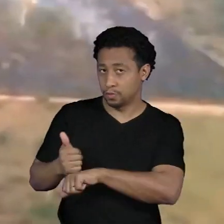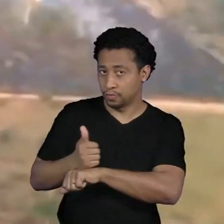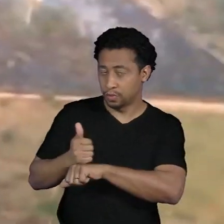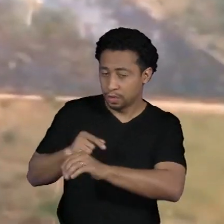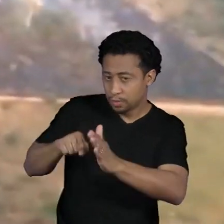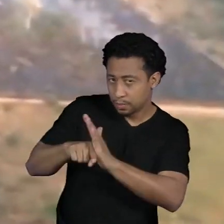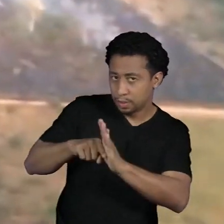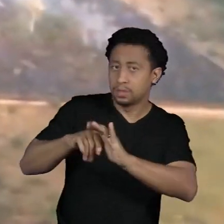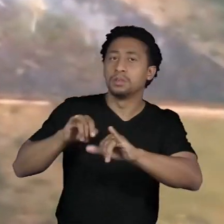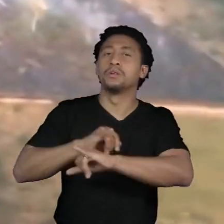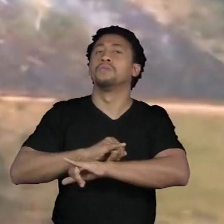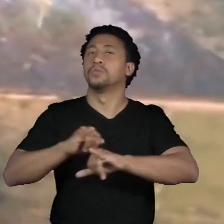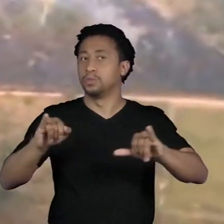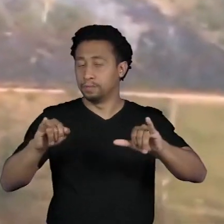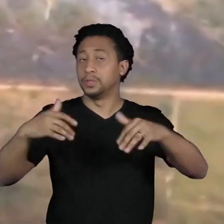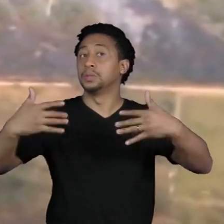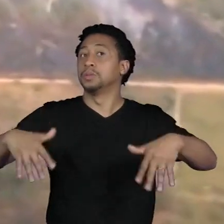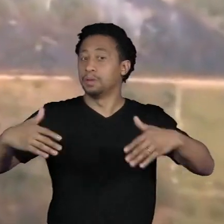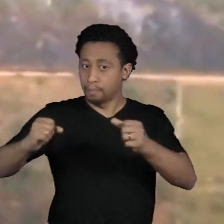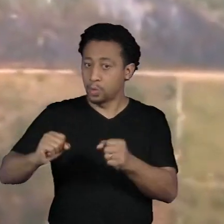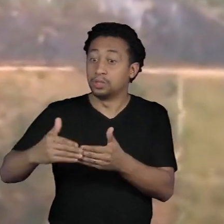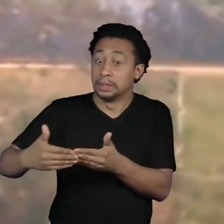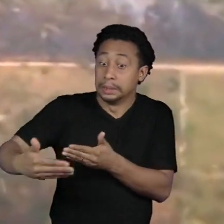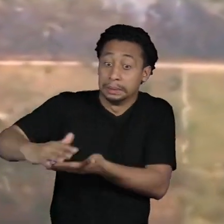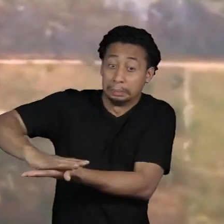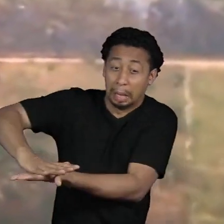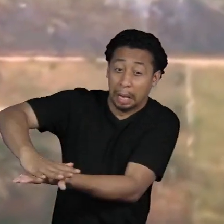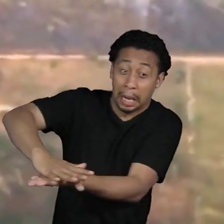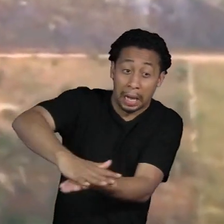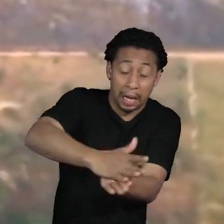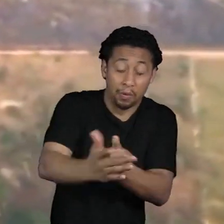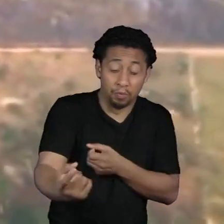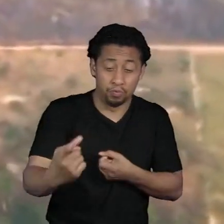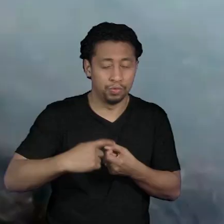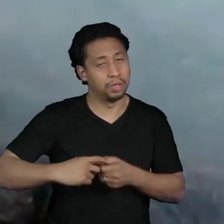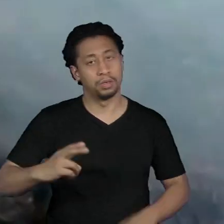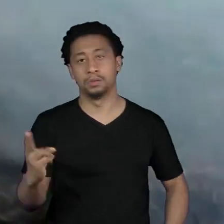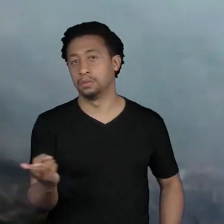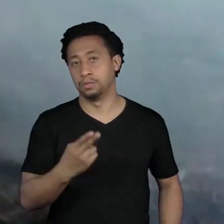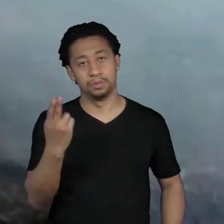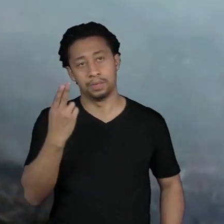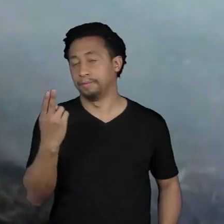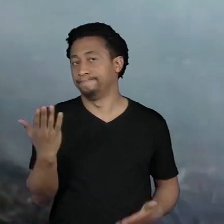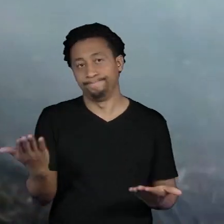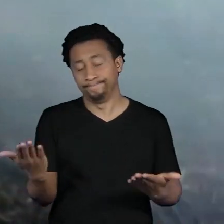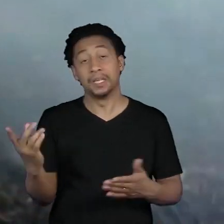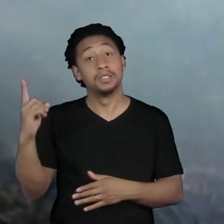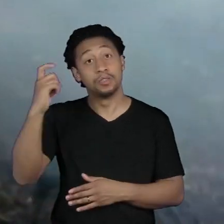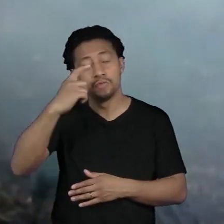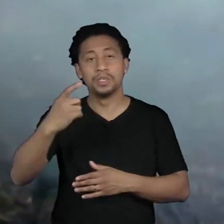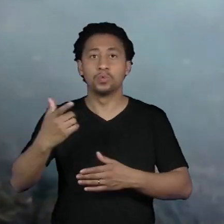atingir o chamado ponto de não retorno quando perde a capacidade de se regenerar